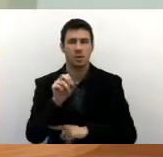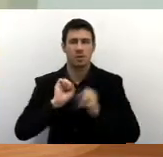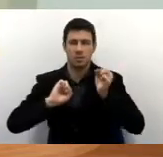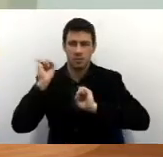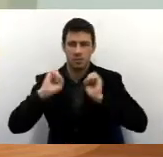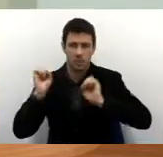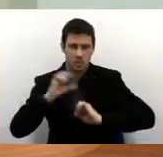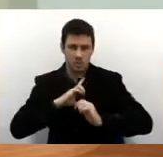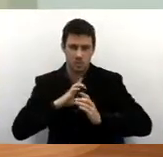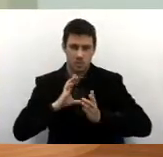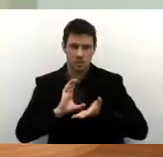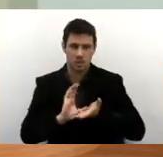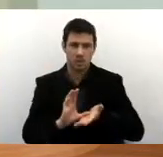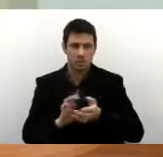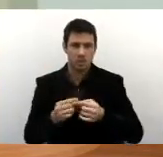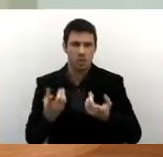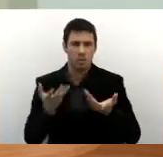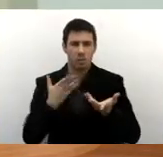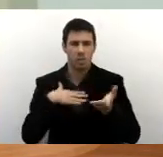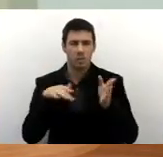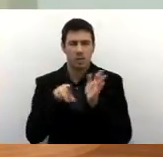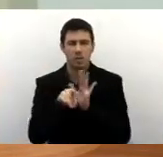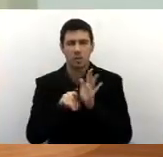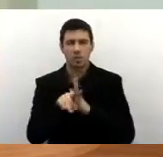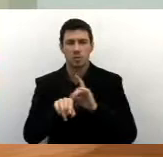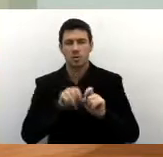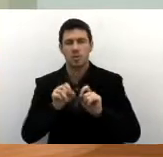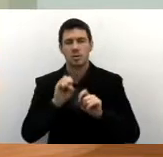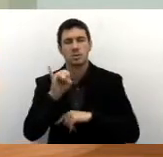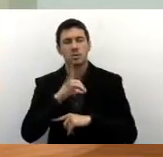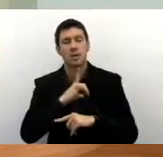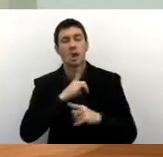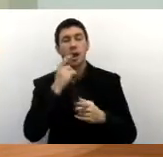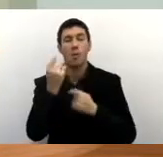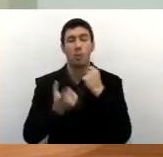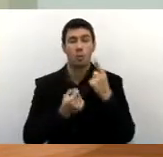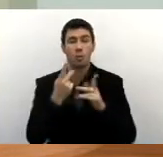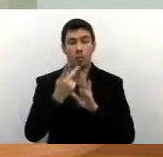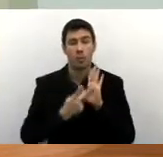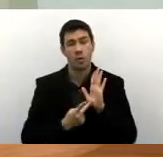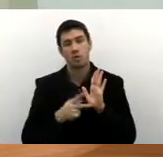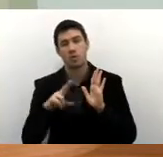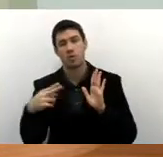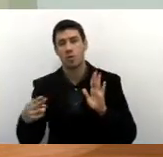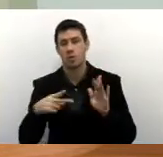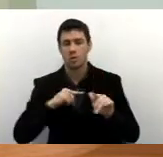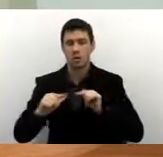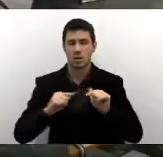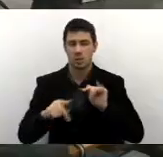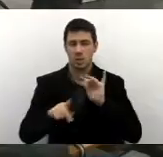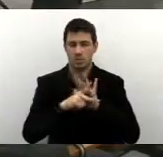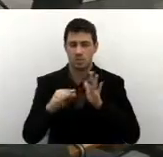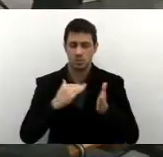incentivo. A minha pergunta é se tem algum projeto, algum planejamento, algum trabalho da secretaria